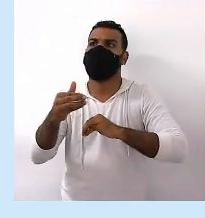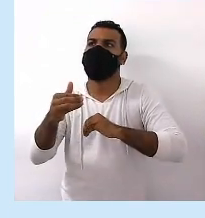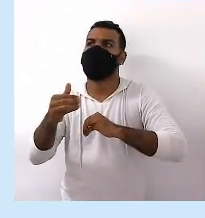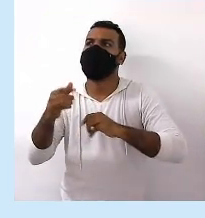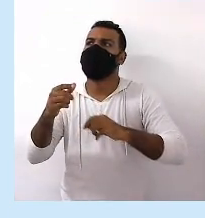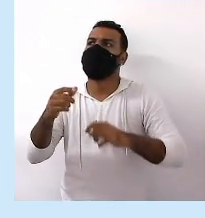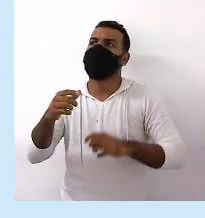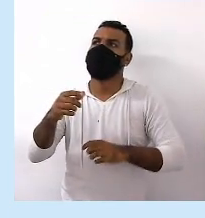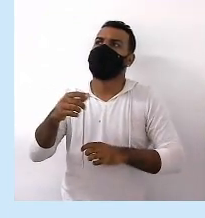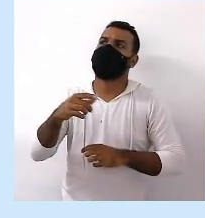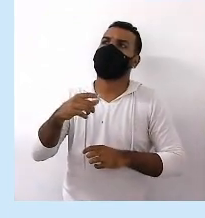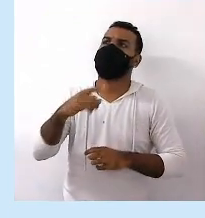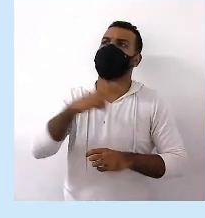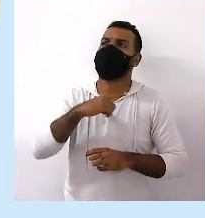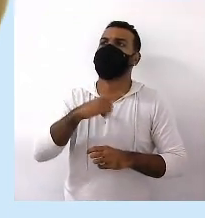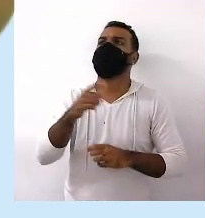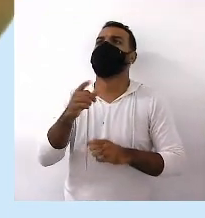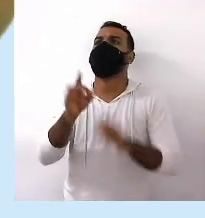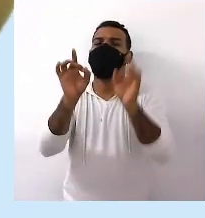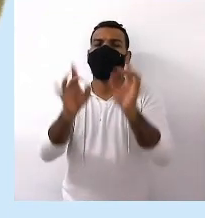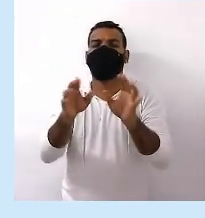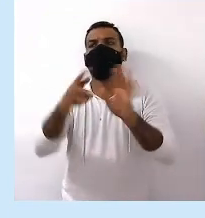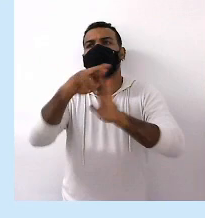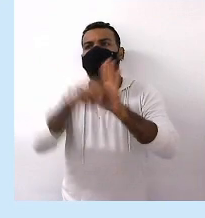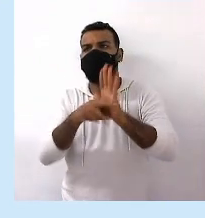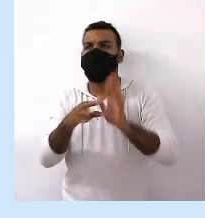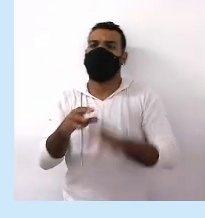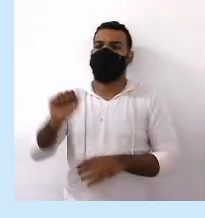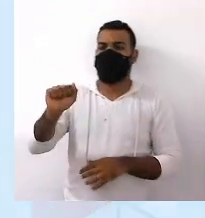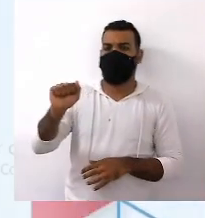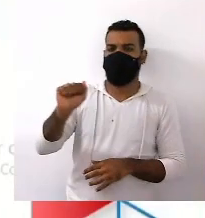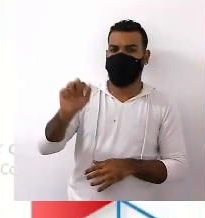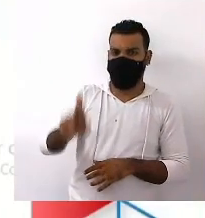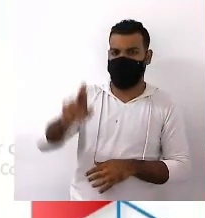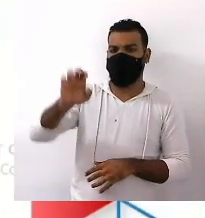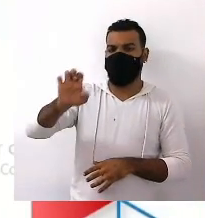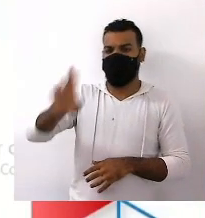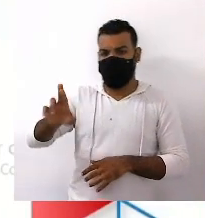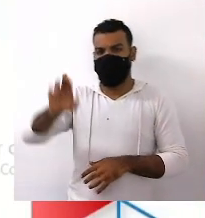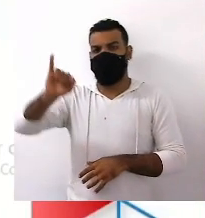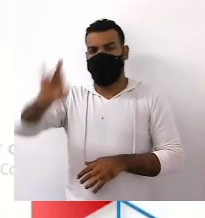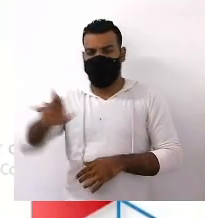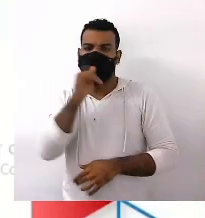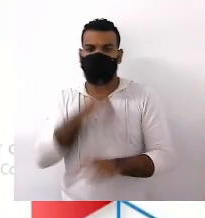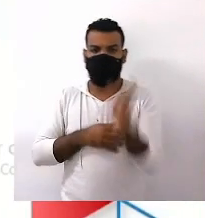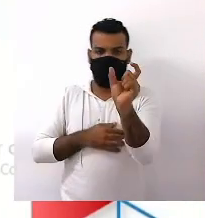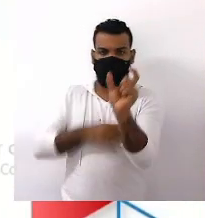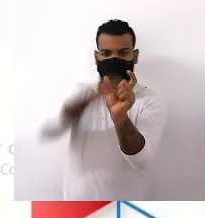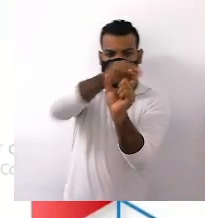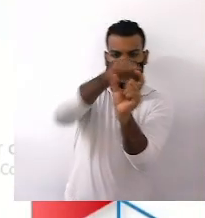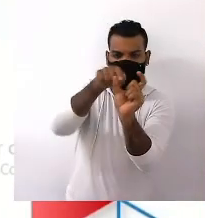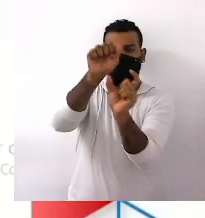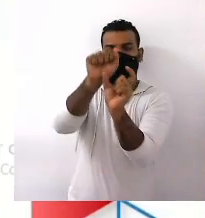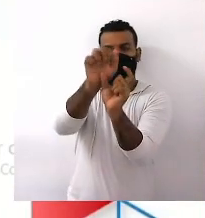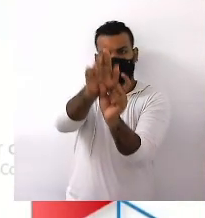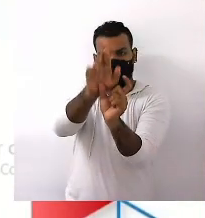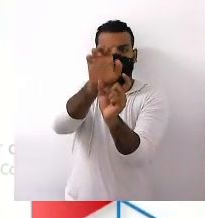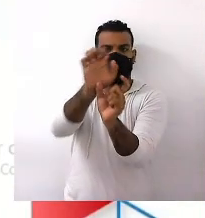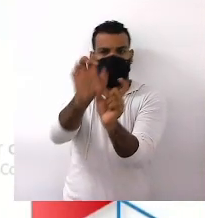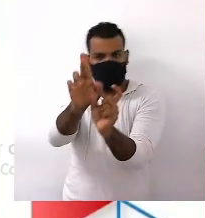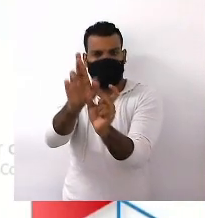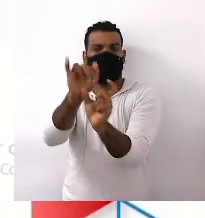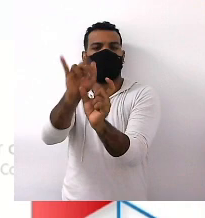é composto Pelas terminações AR ER IR Por exemplo O verbo Cantar